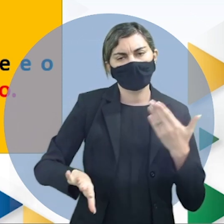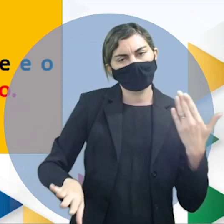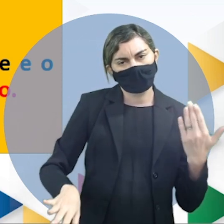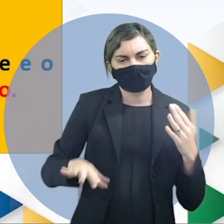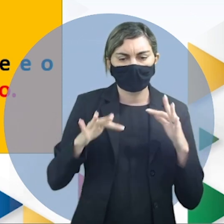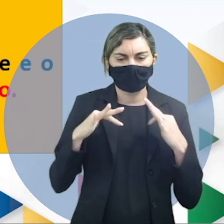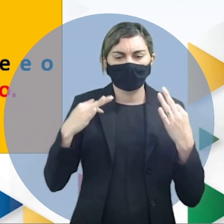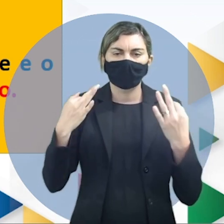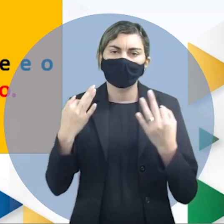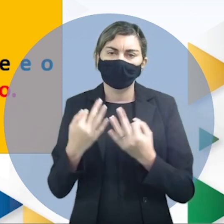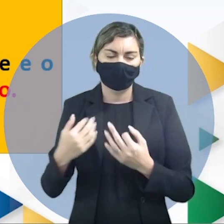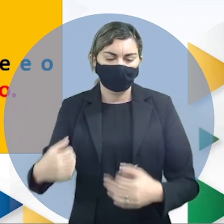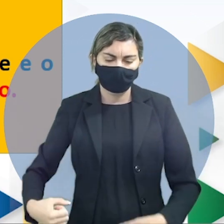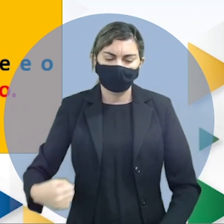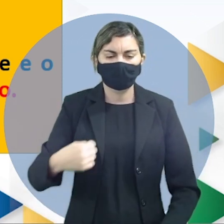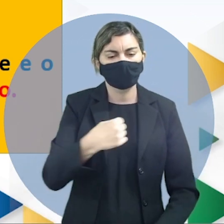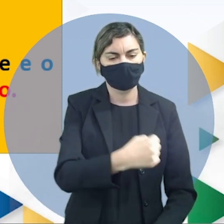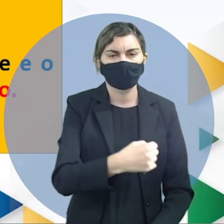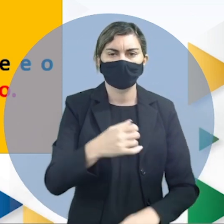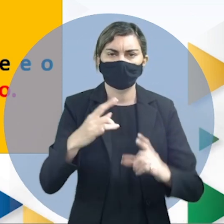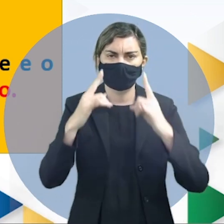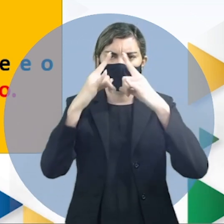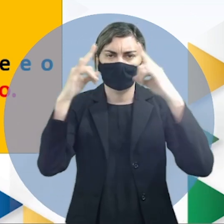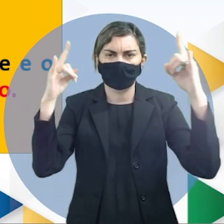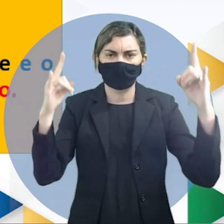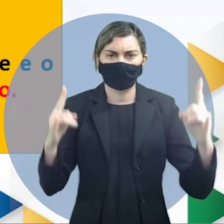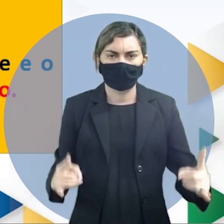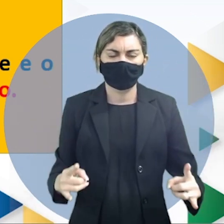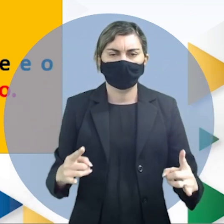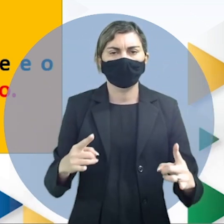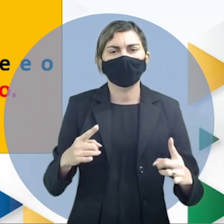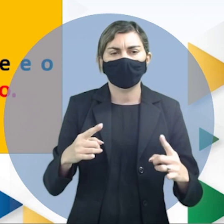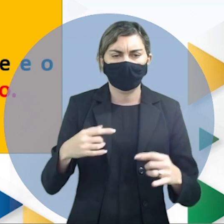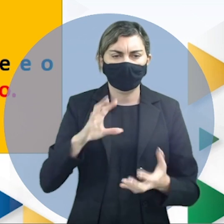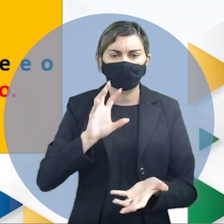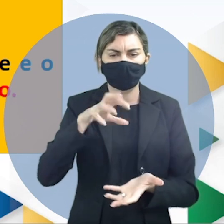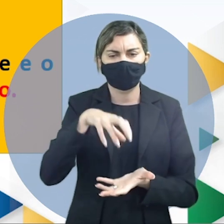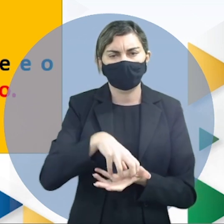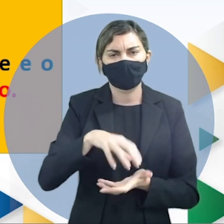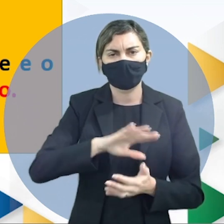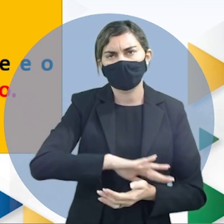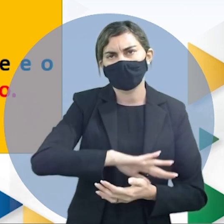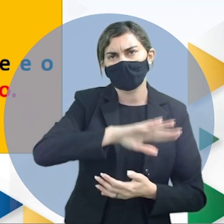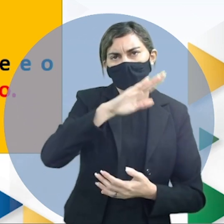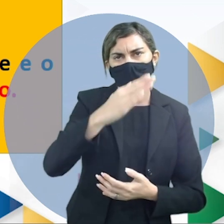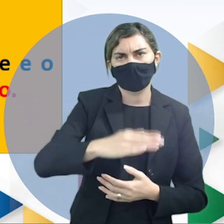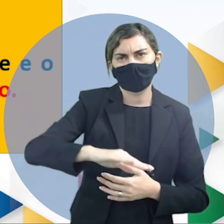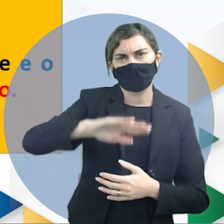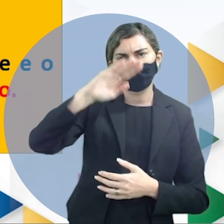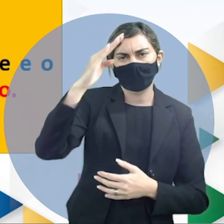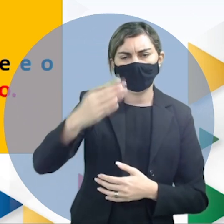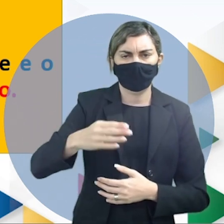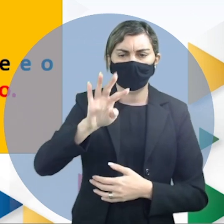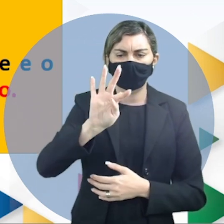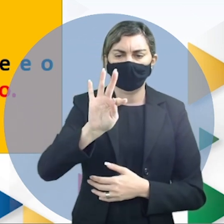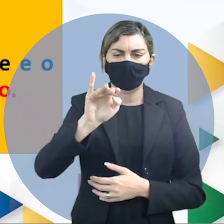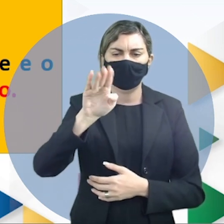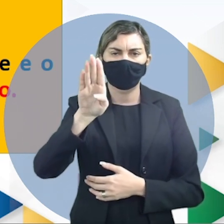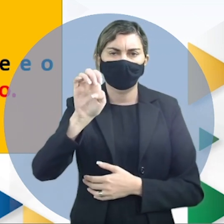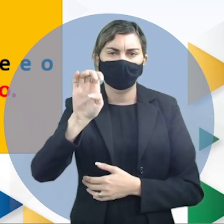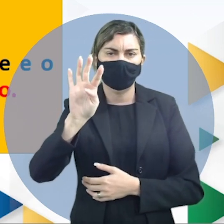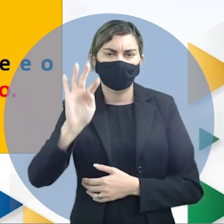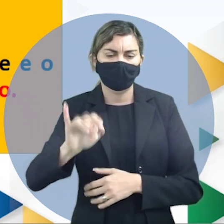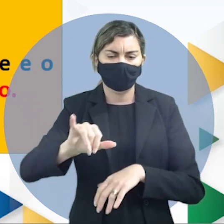de sua família e levada para o palácio de Potala situado na montanha do Tibete preste bem atenção